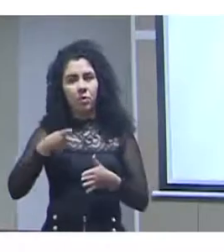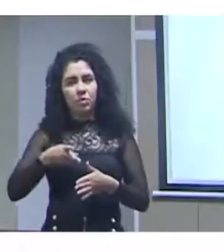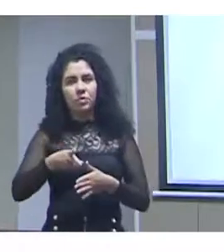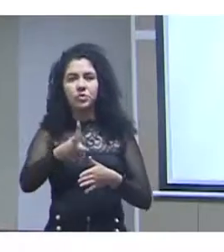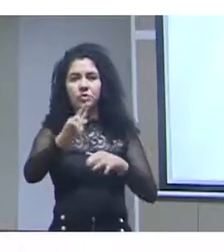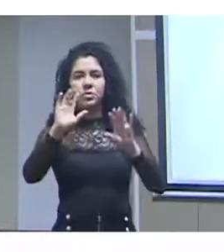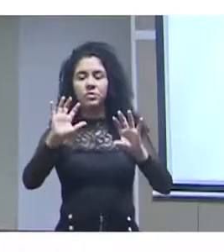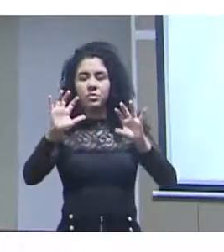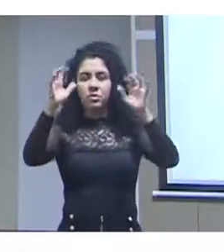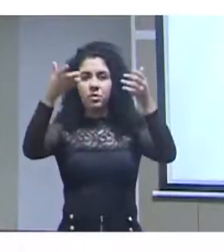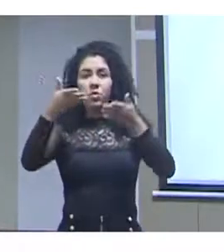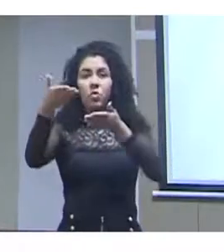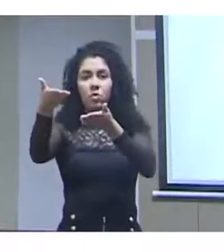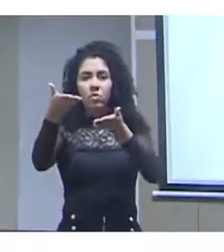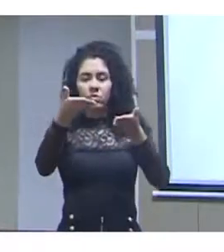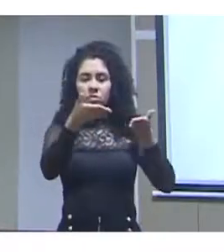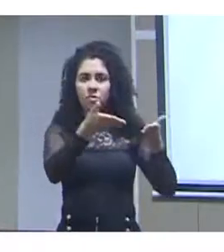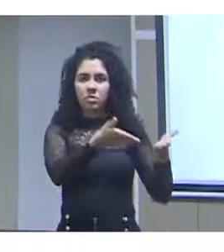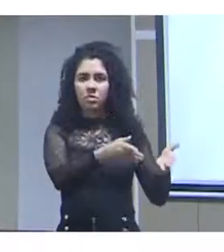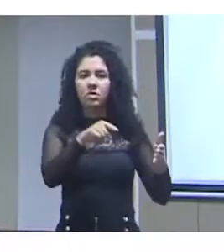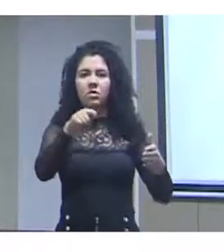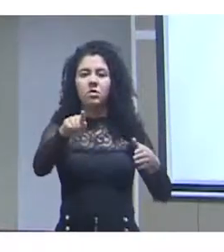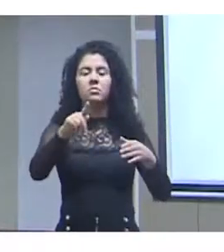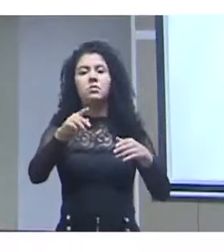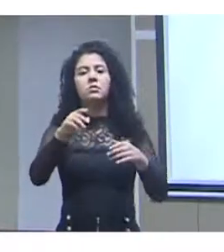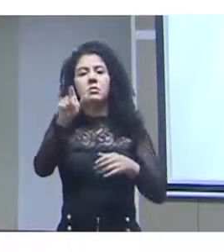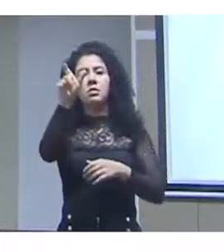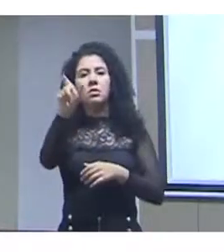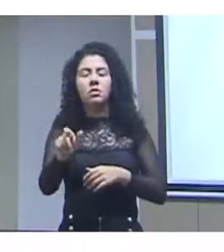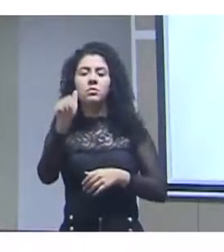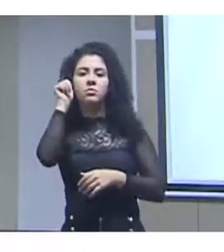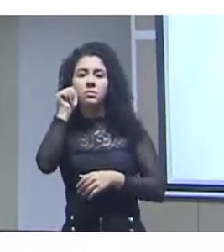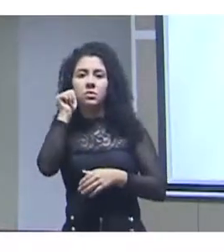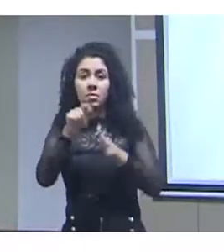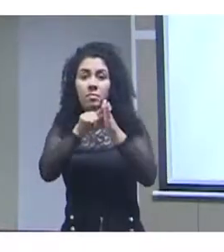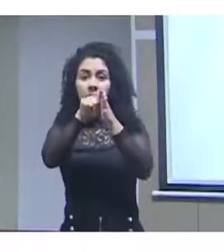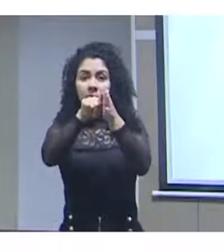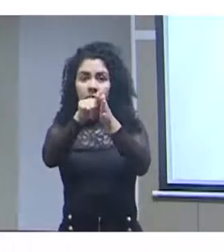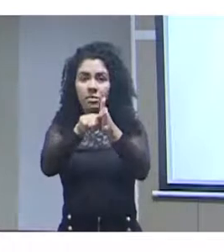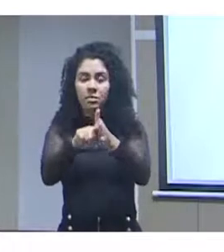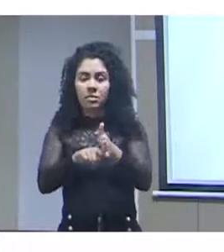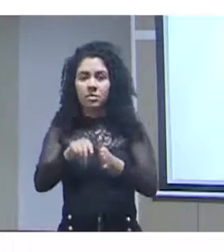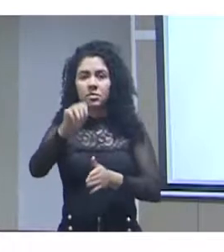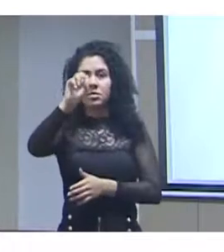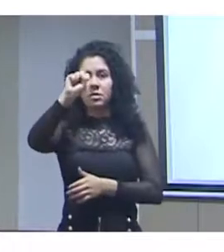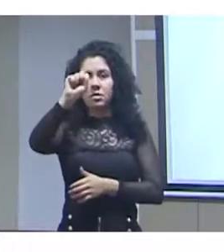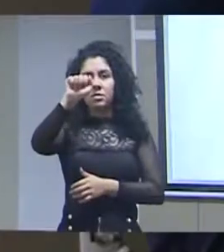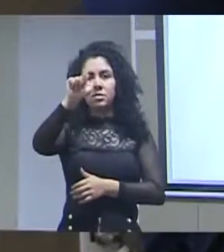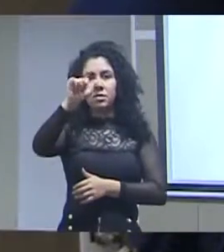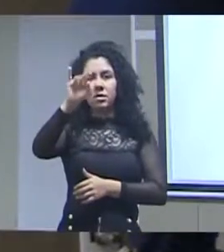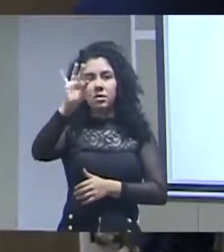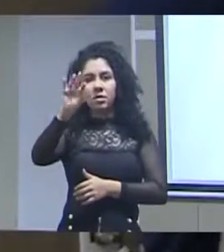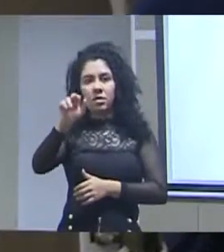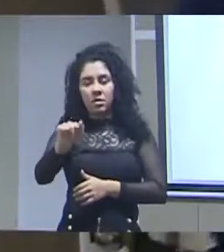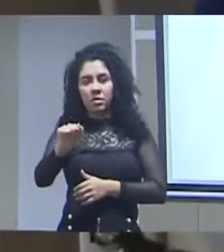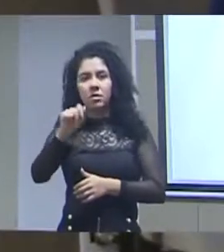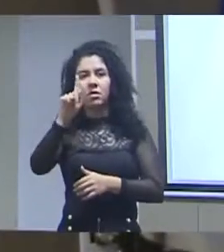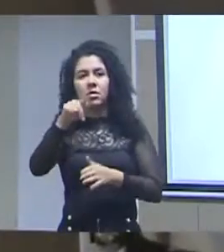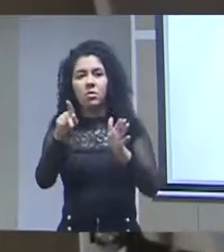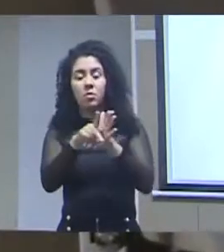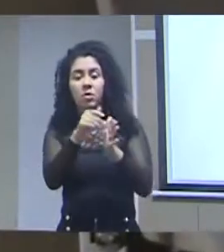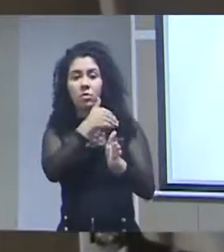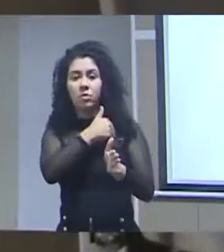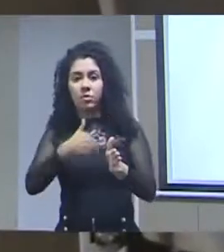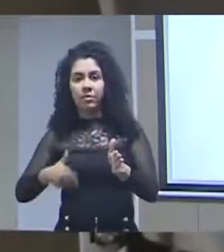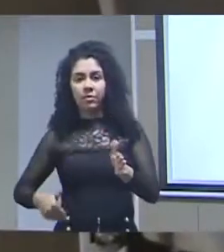Dando prosseguimento ao evento, convidamos para proferir a conferência de abertura à pesquisadora Sarita Albagli, do Instituto Brasileiro